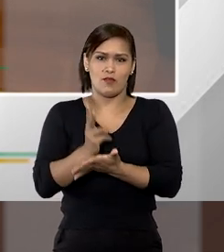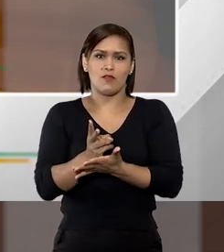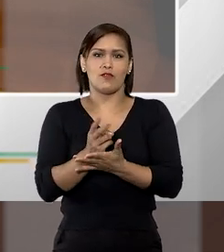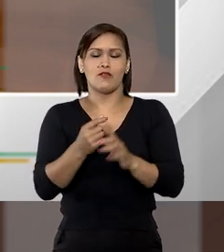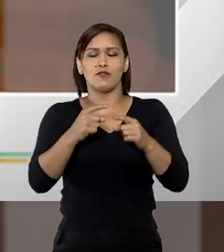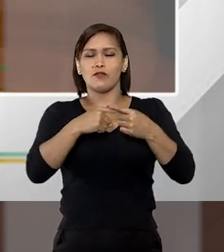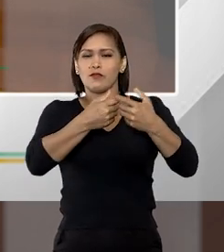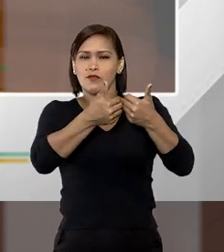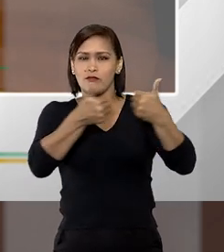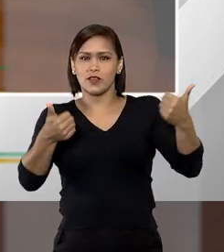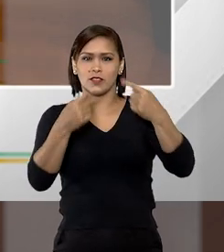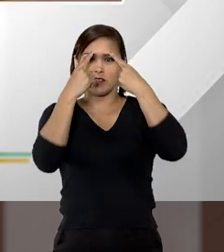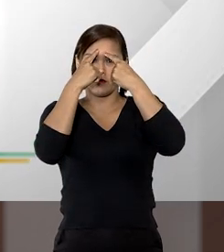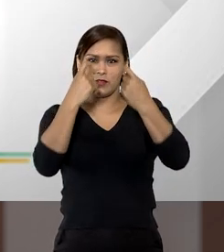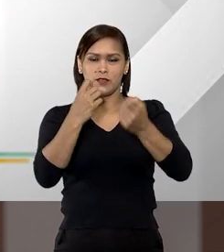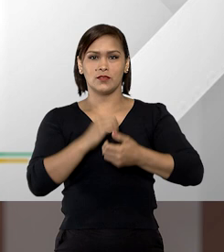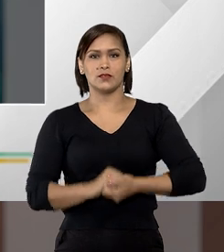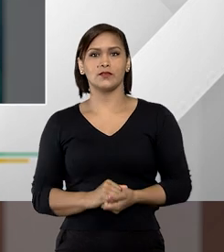livre da violência.